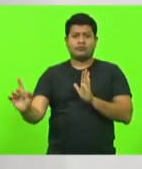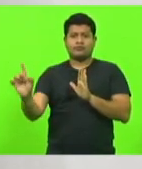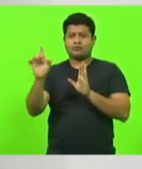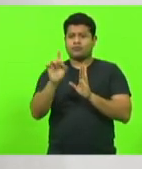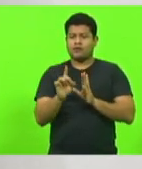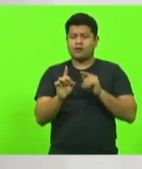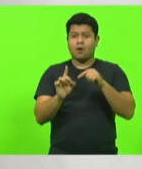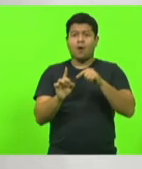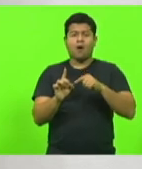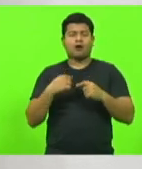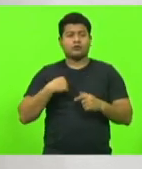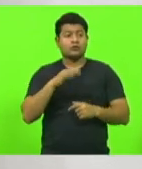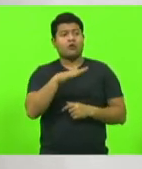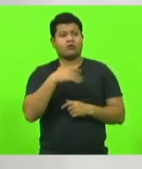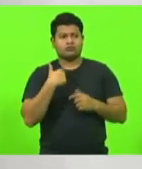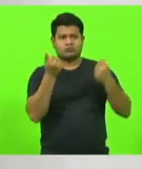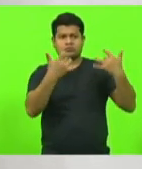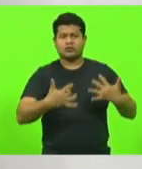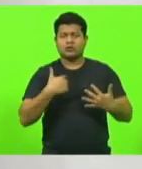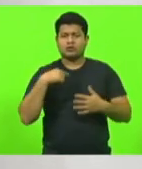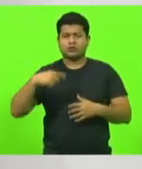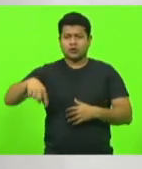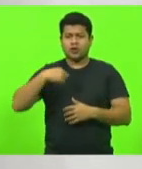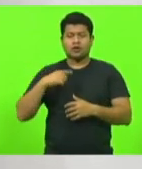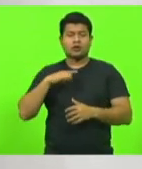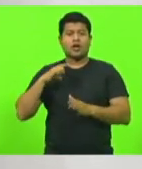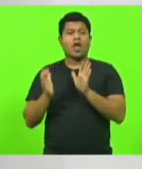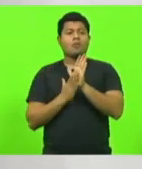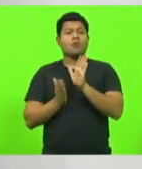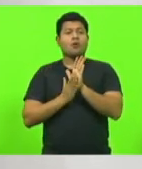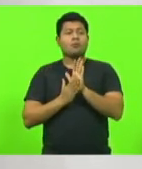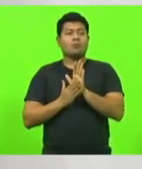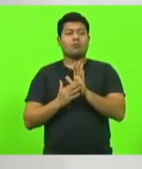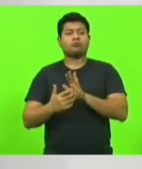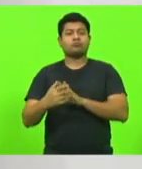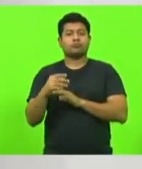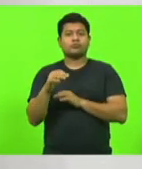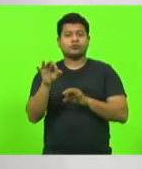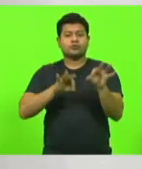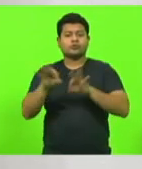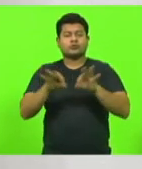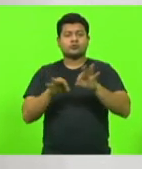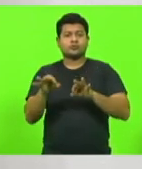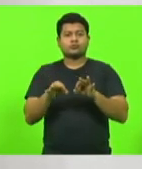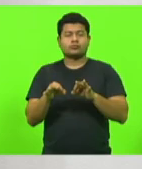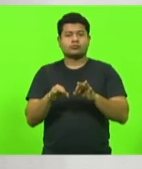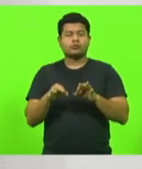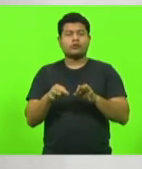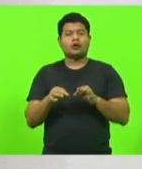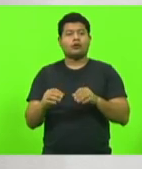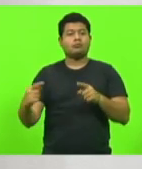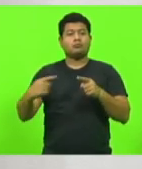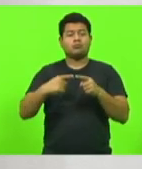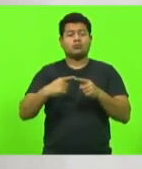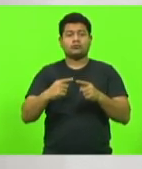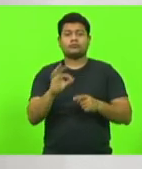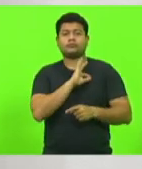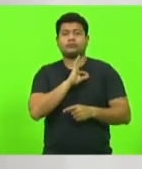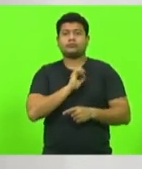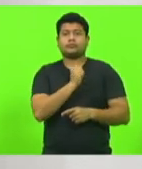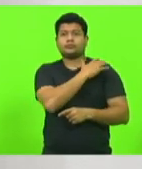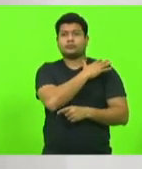em mãos aqui o plano de promoções, aliás, o plano de carreira da Polícia Militar em mão. Eu não